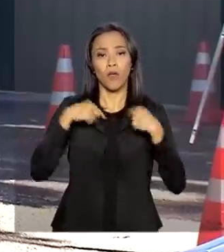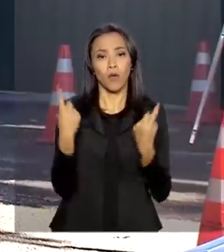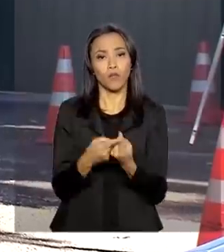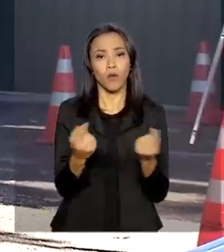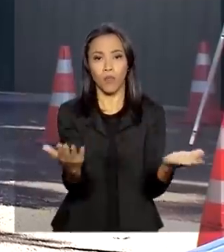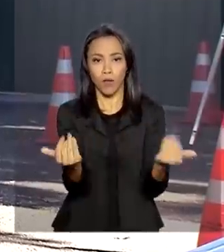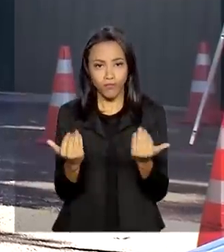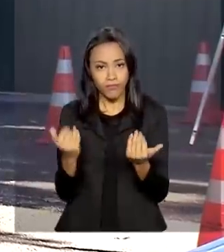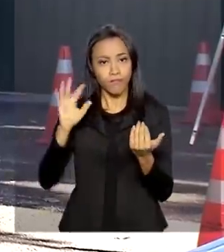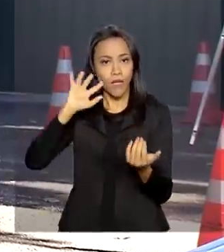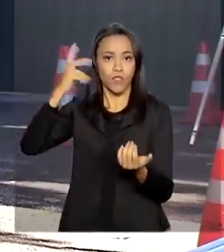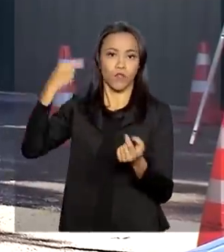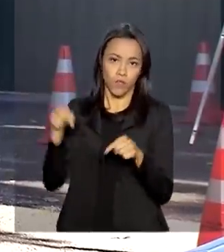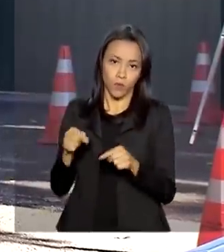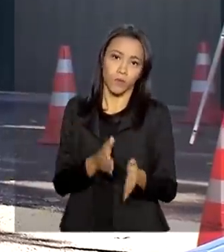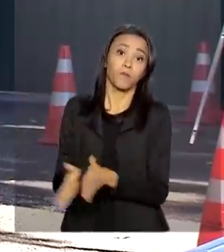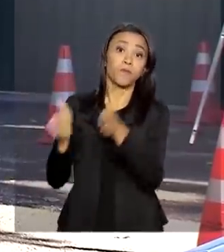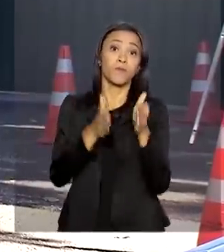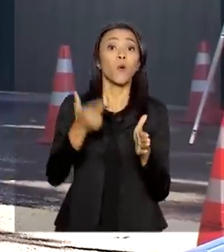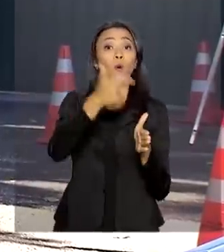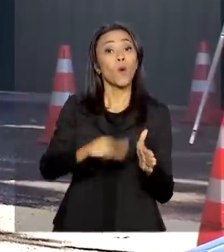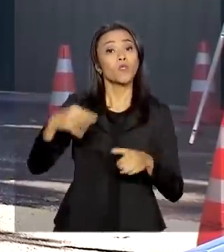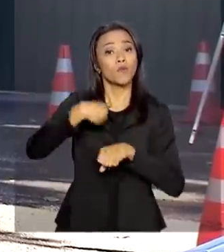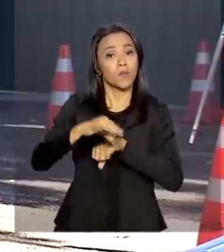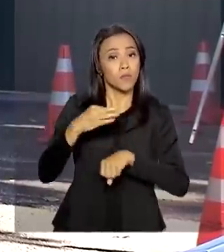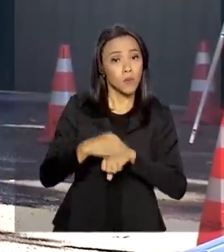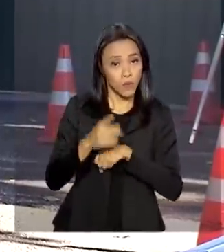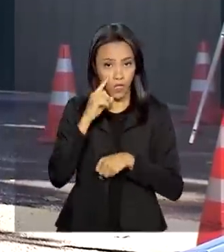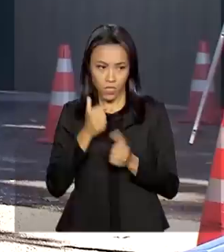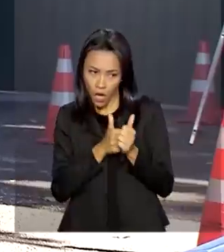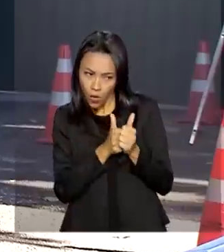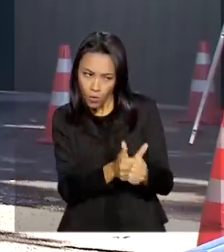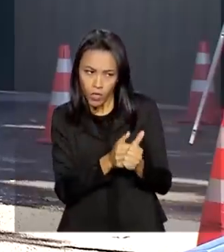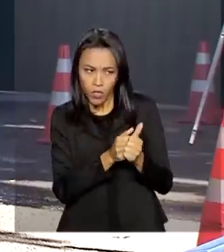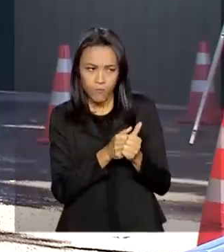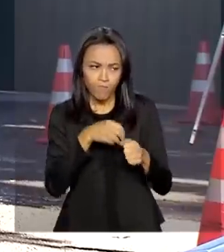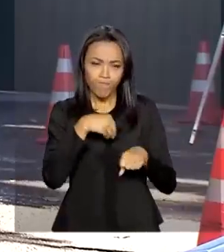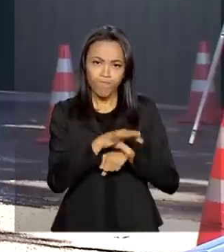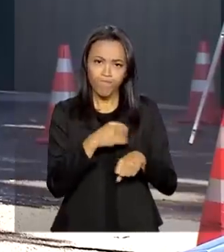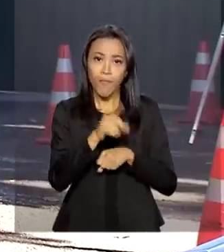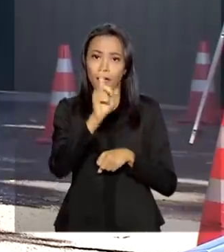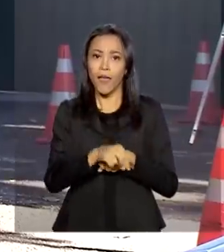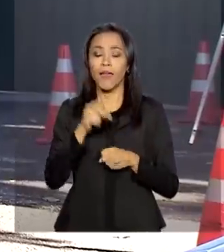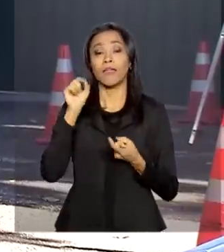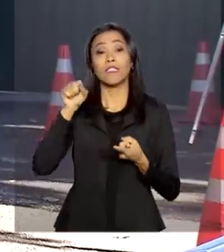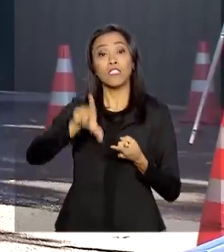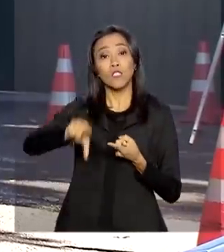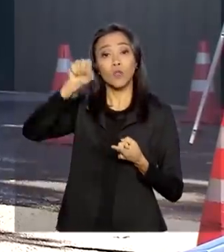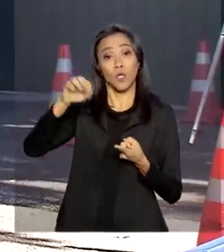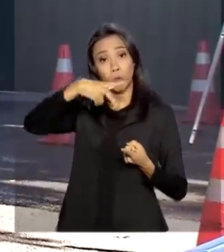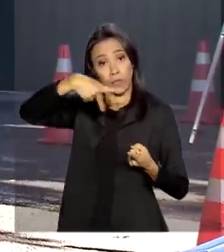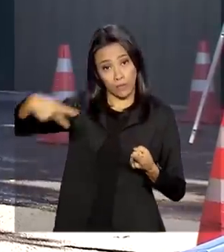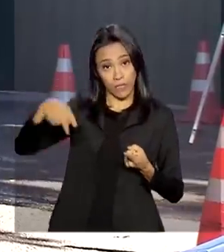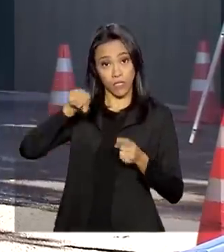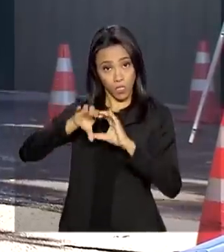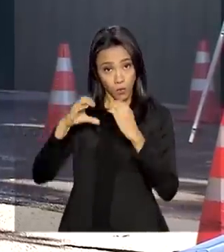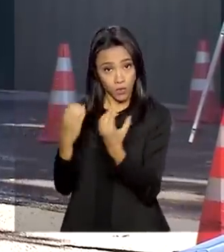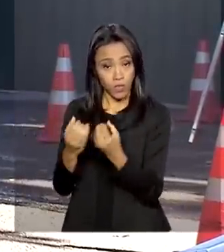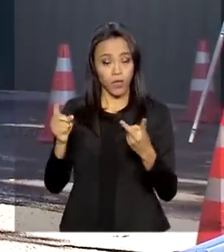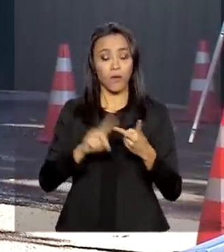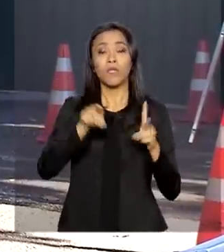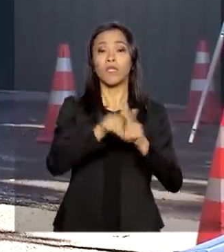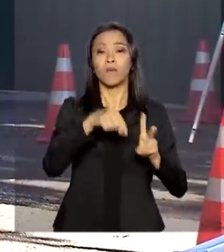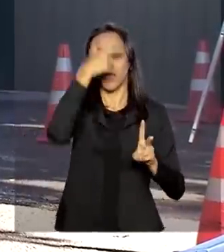isso. Outro assunto de bastidor que a gente também está acompanhando aqui é a indicação do presidente da comissão e do relator dessa proposta.